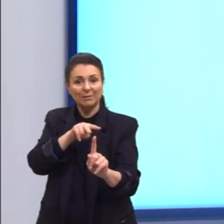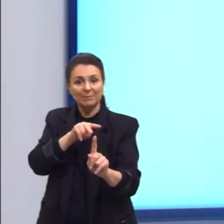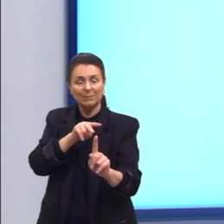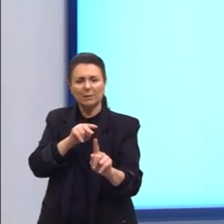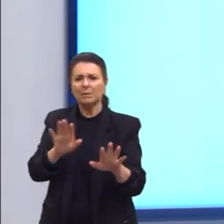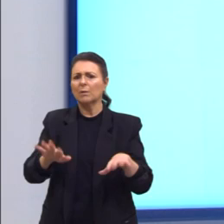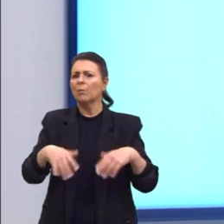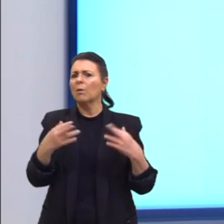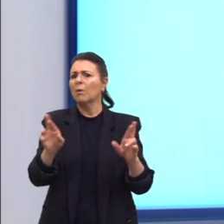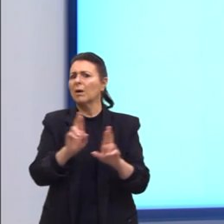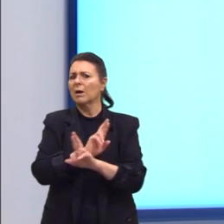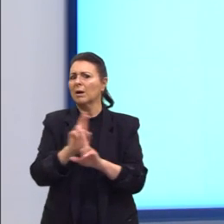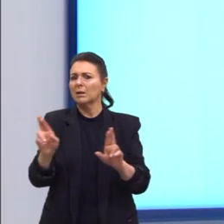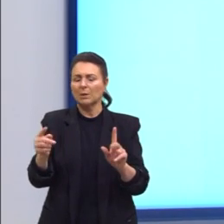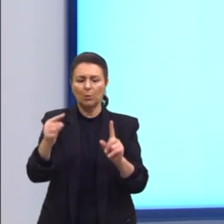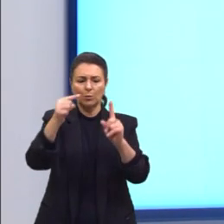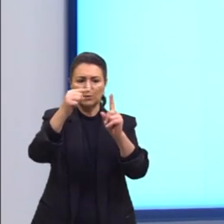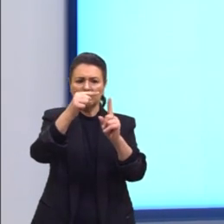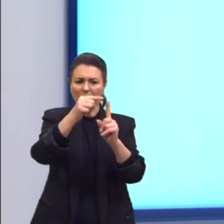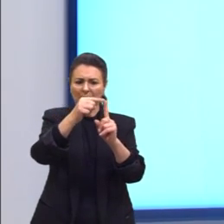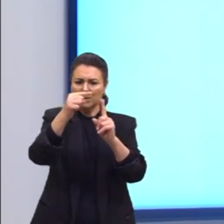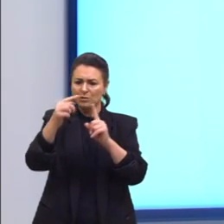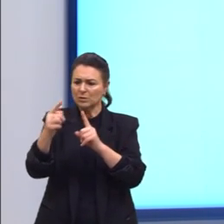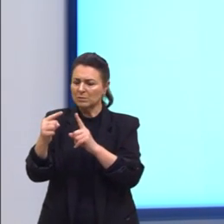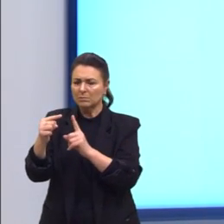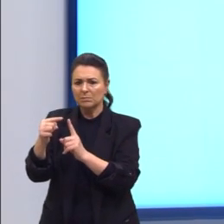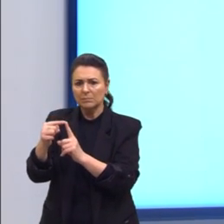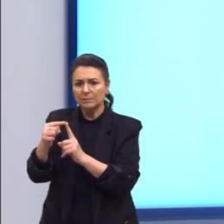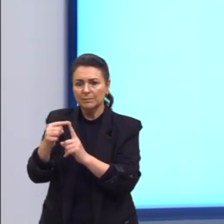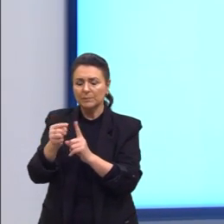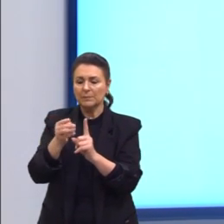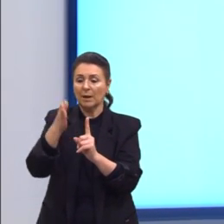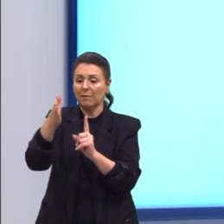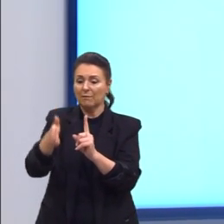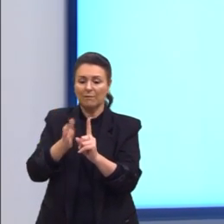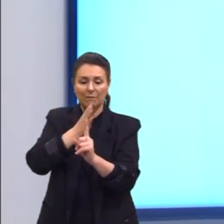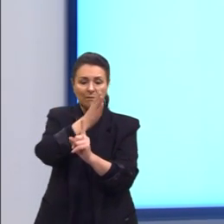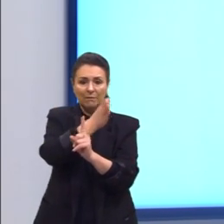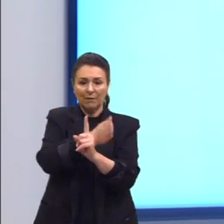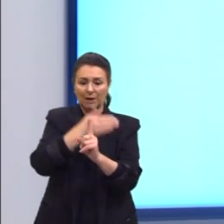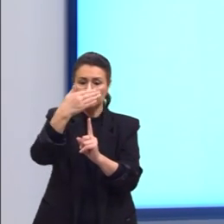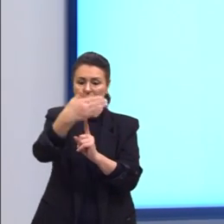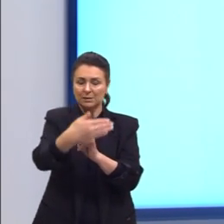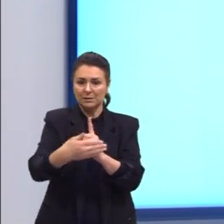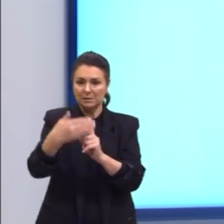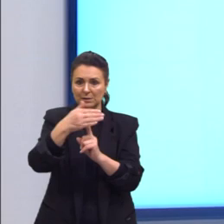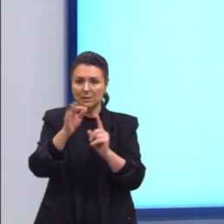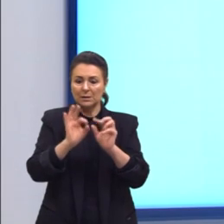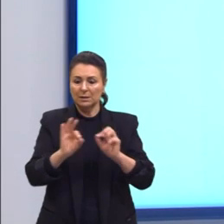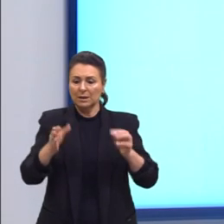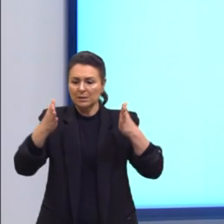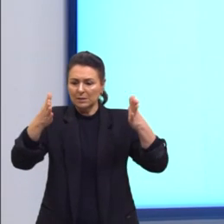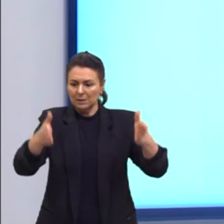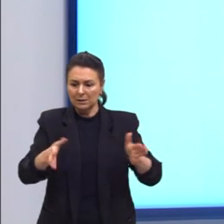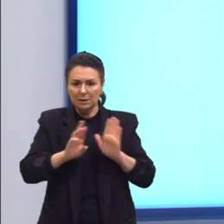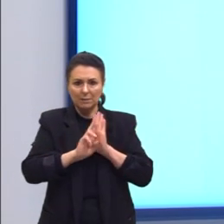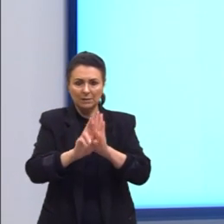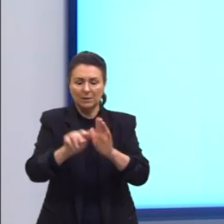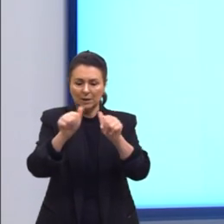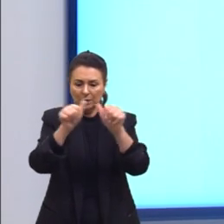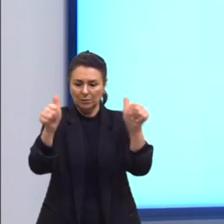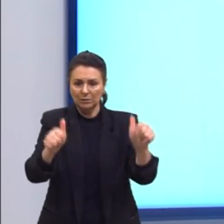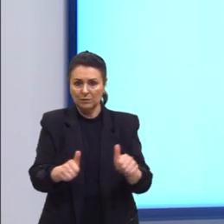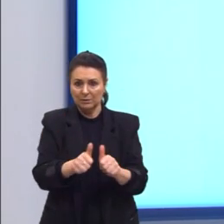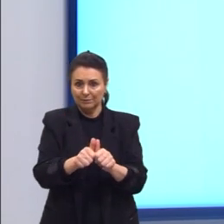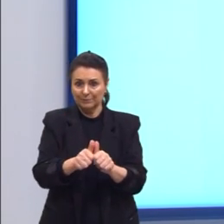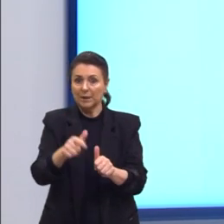relação entre os vértices, as faces e as arestas do poliedro apresentado na figura? Então, nós temos ali cinco